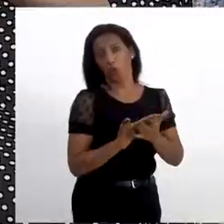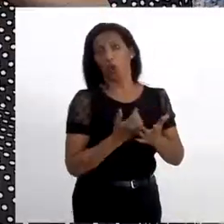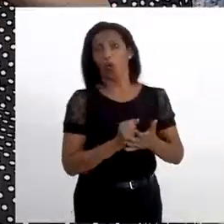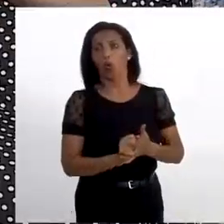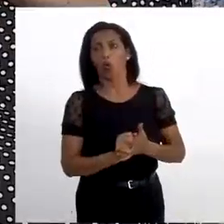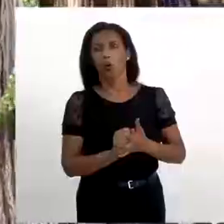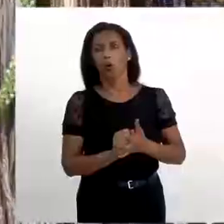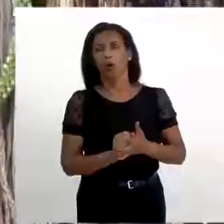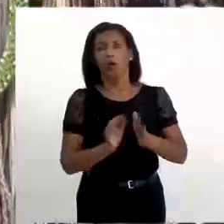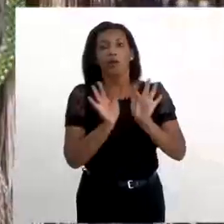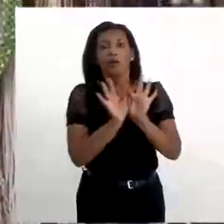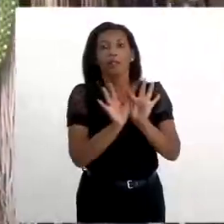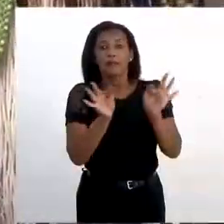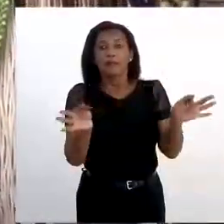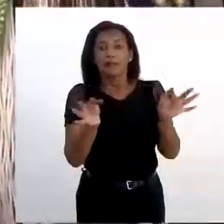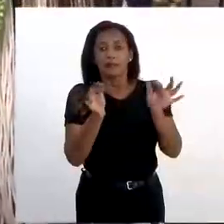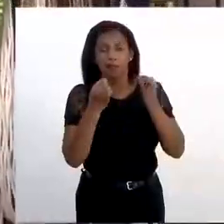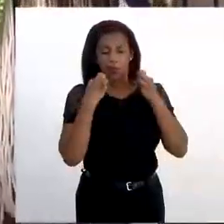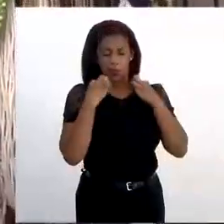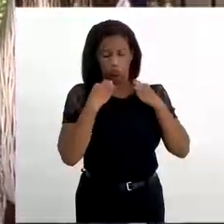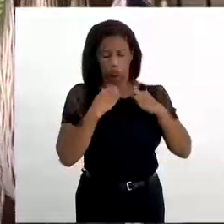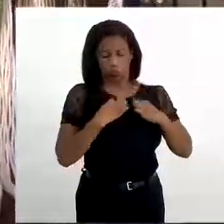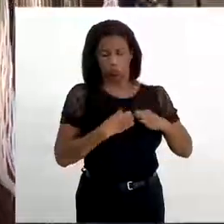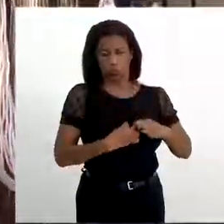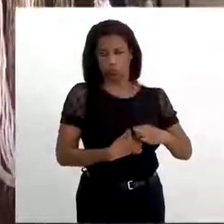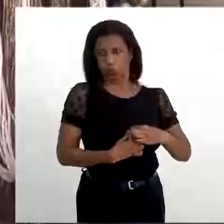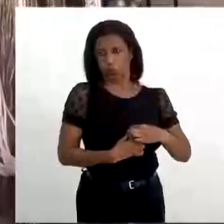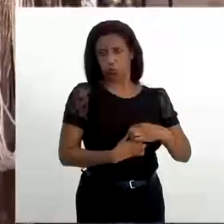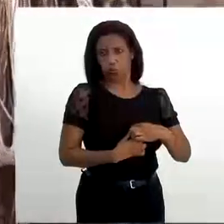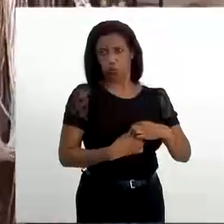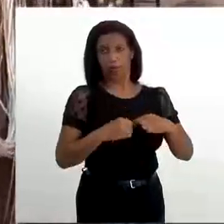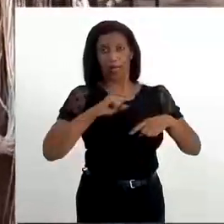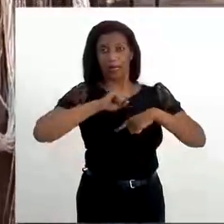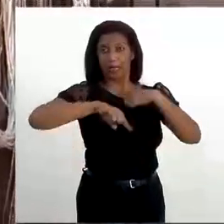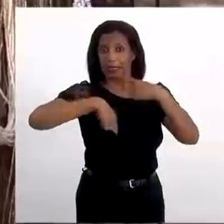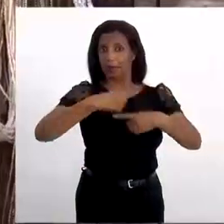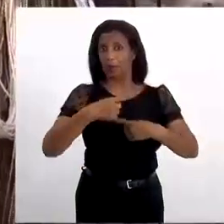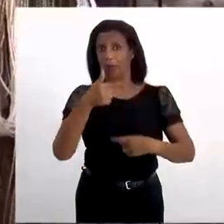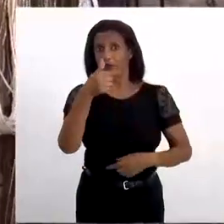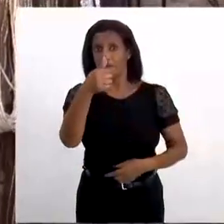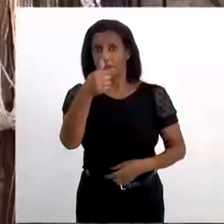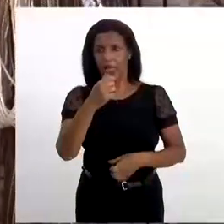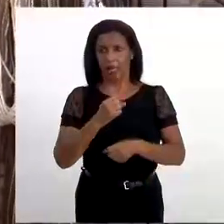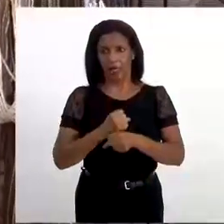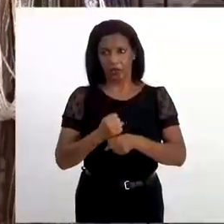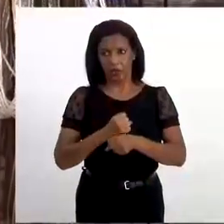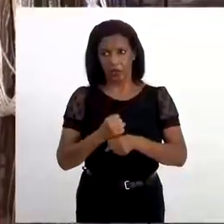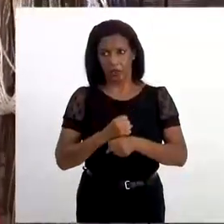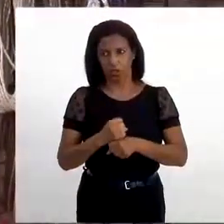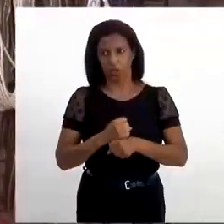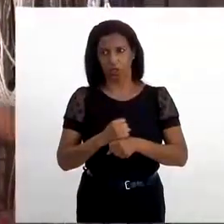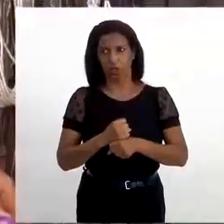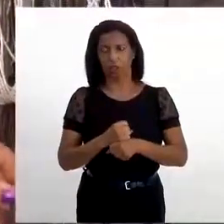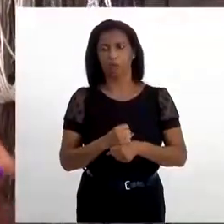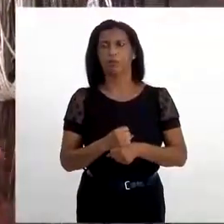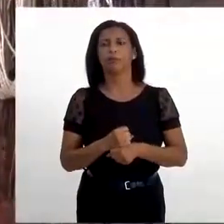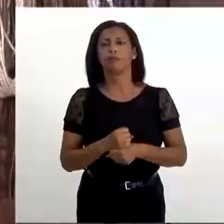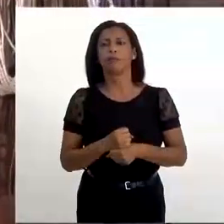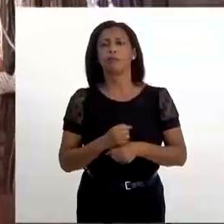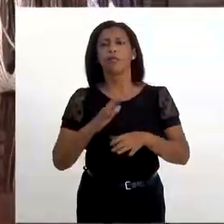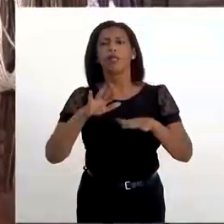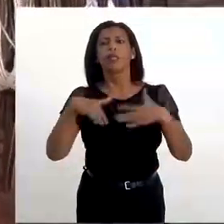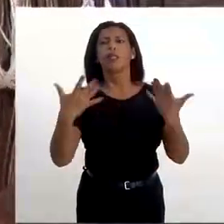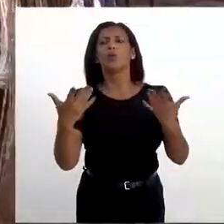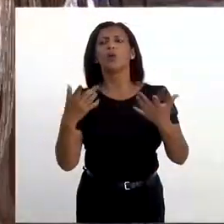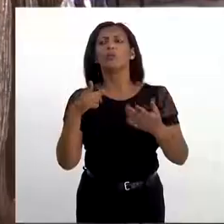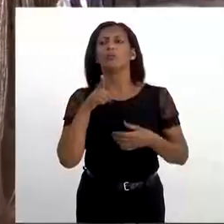Ela não vai com esse aqui. Ela vai com um fiozinho mesmo assim, mas... Perfeito. Aí depois de sete anos, aí ela vai usar uma coisa mais...